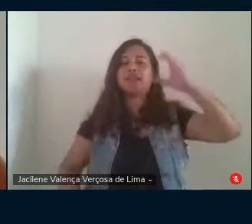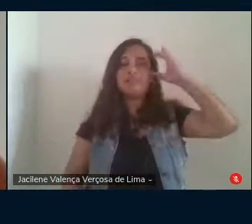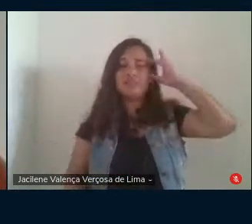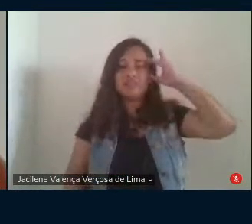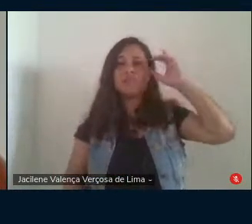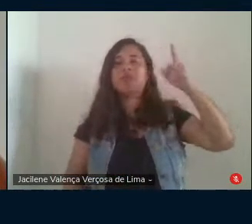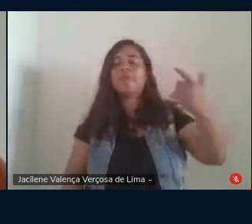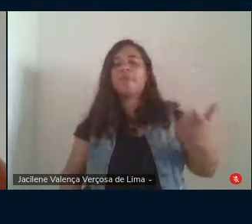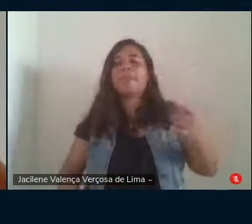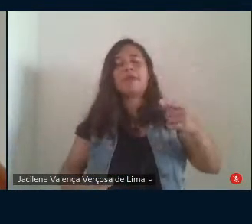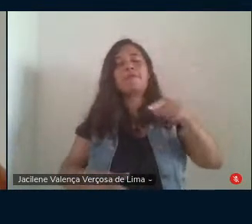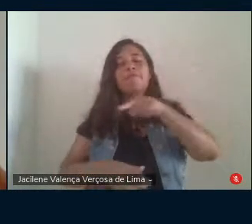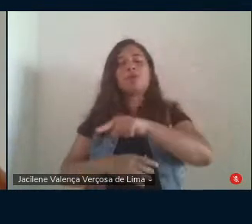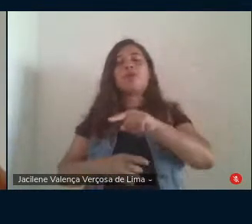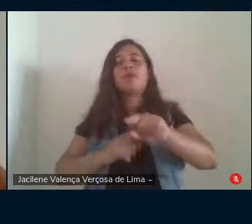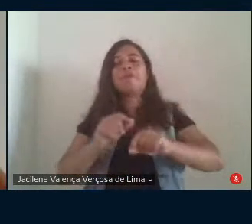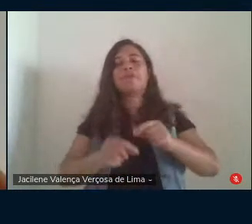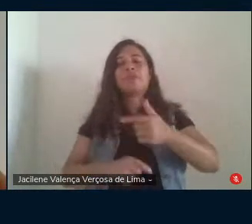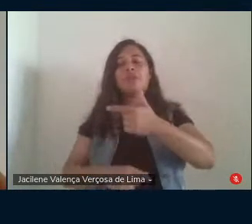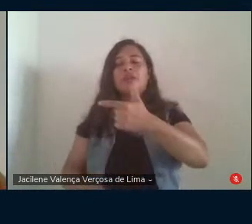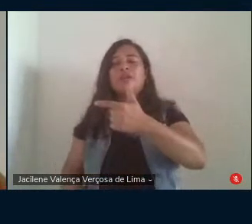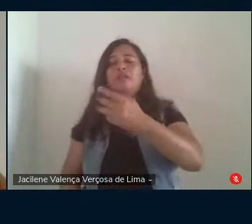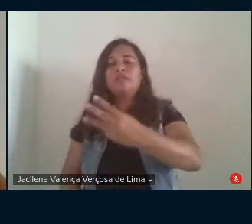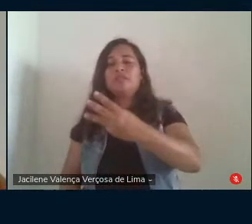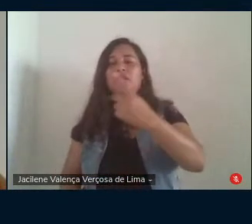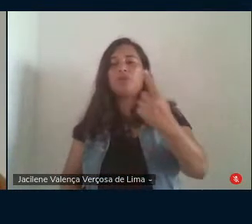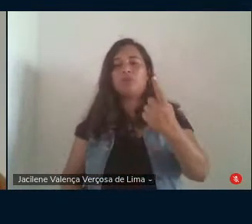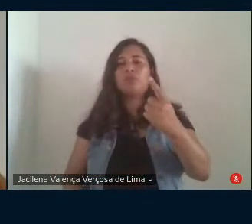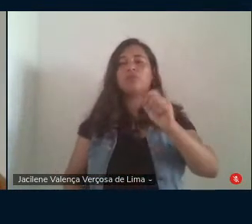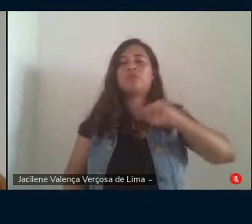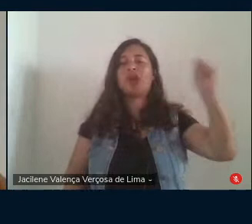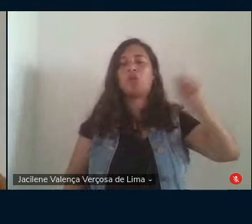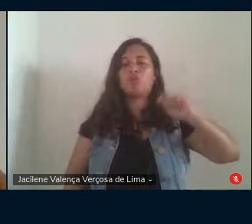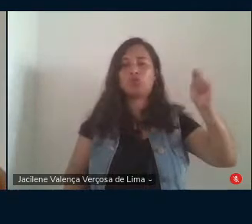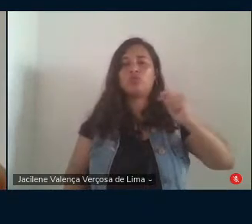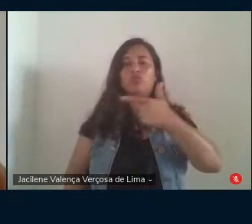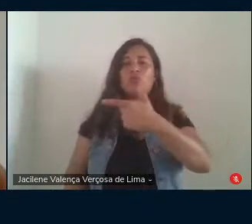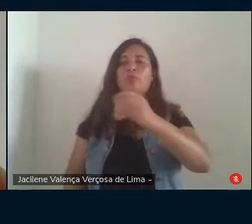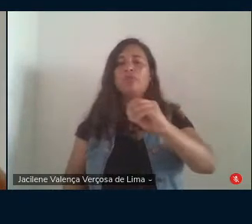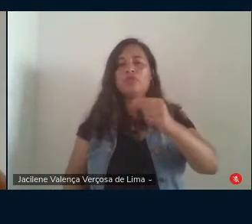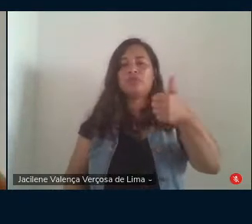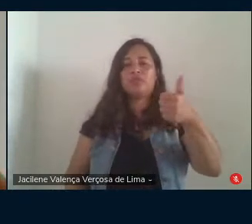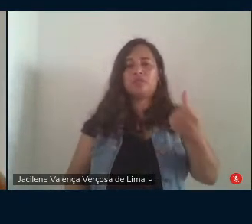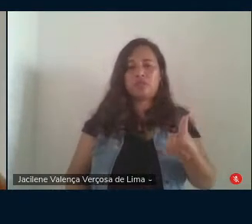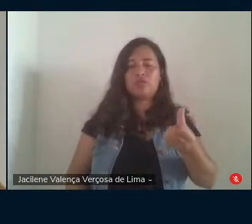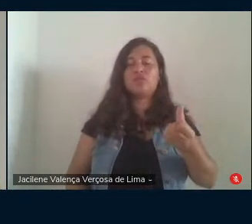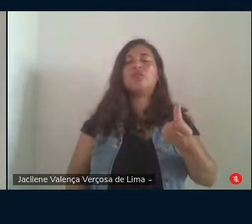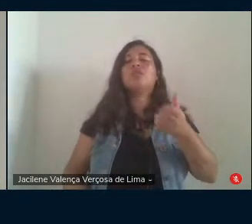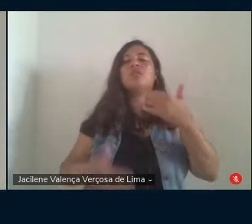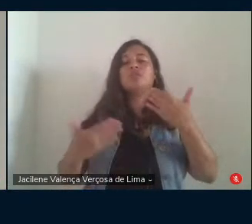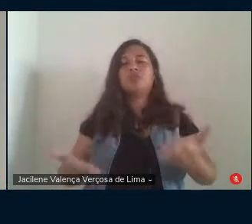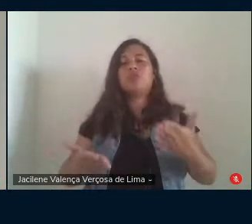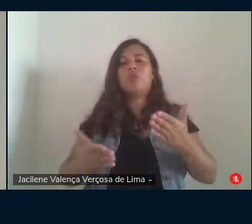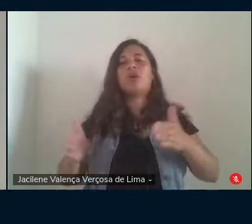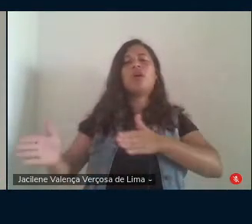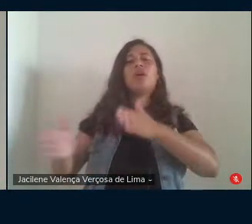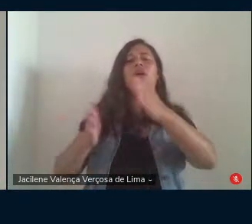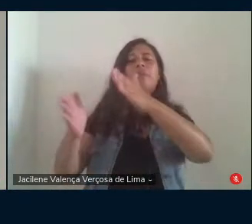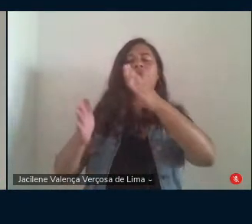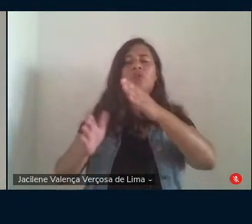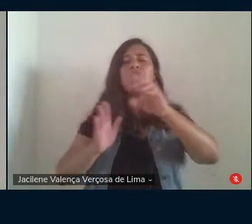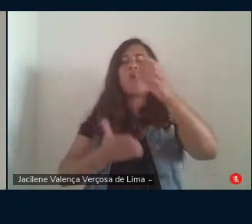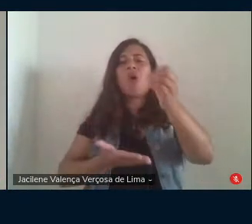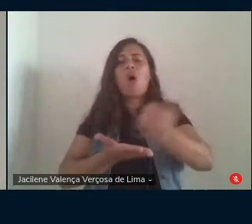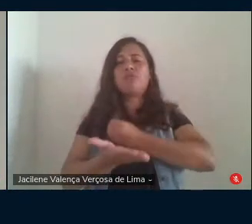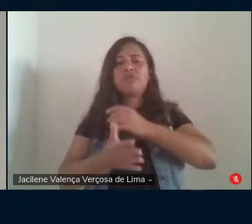naquele fatídico 31 de agosto de 2016 desse dia em diante o caminho estava oficialmente